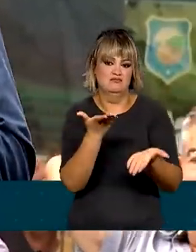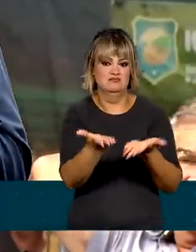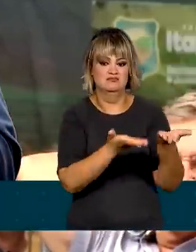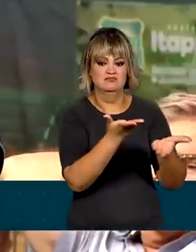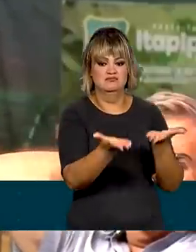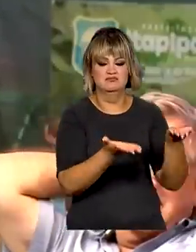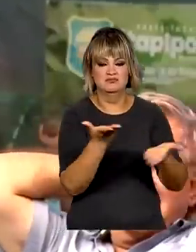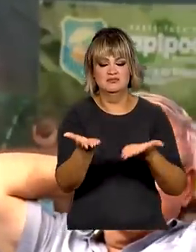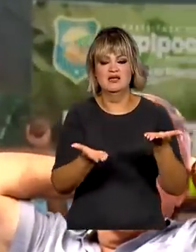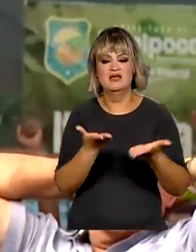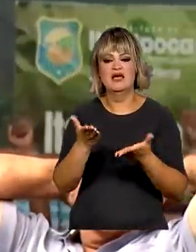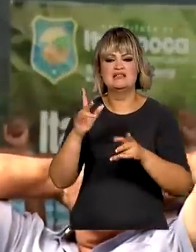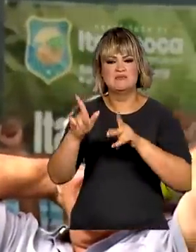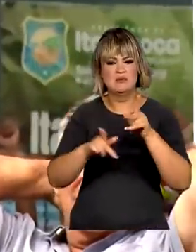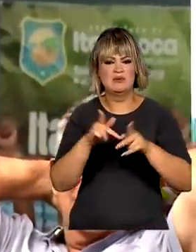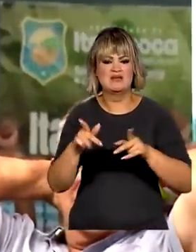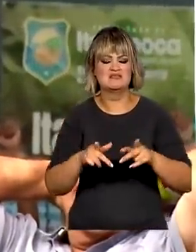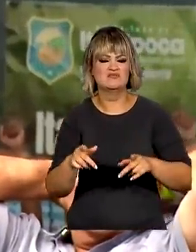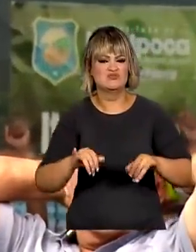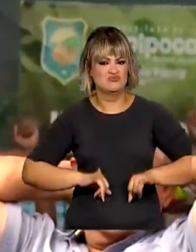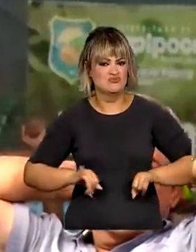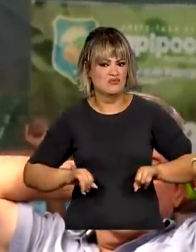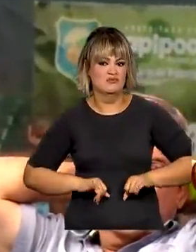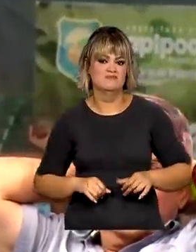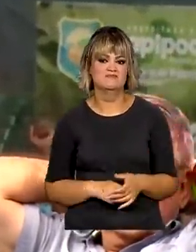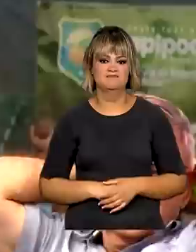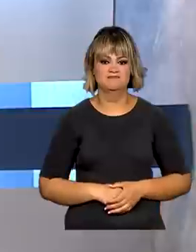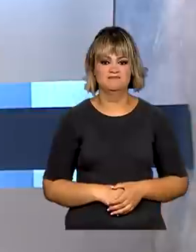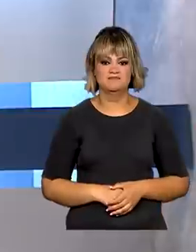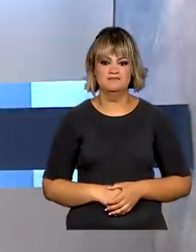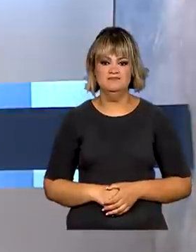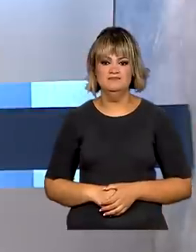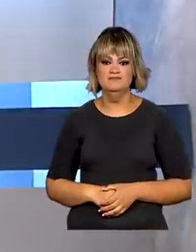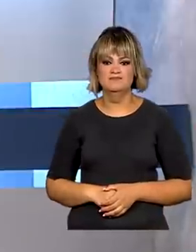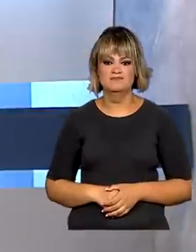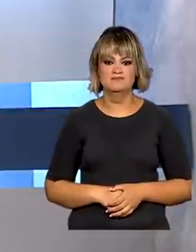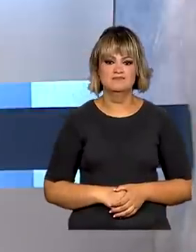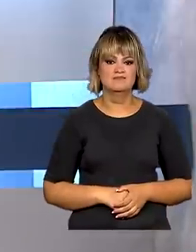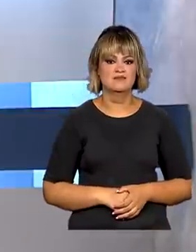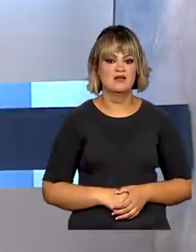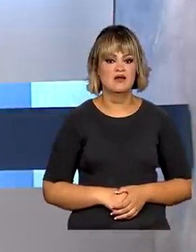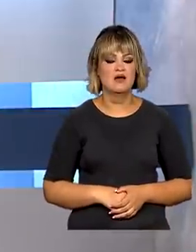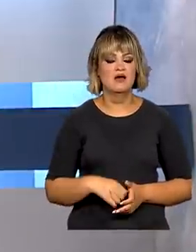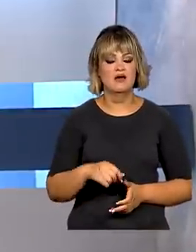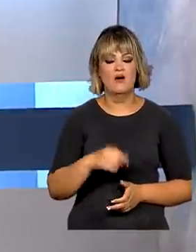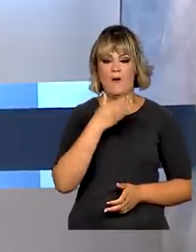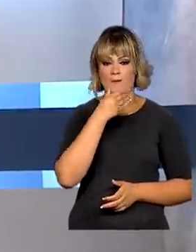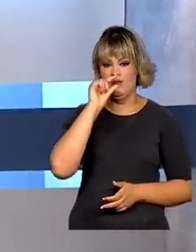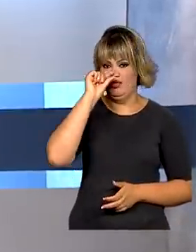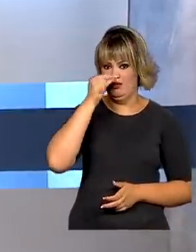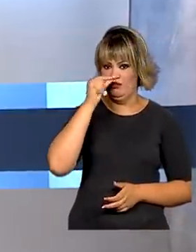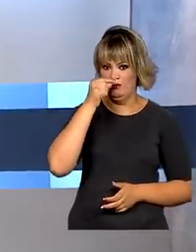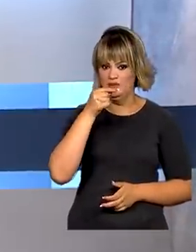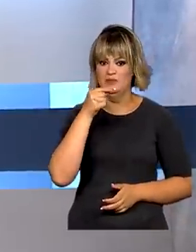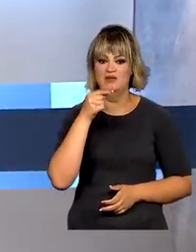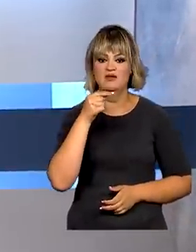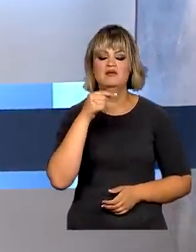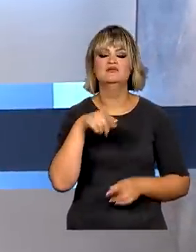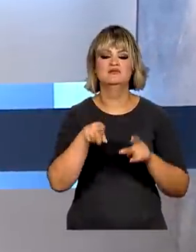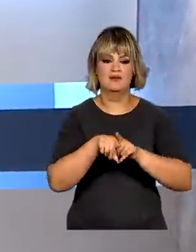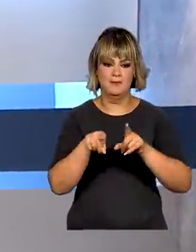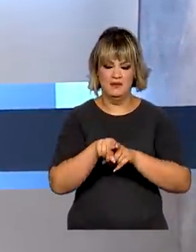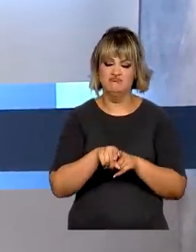ao povo que é tão esquecido nesse país. E o vice-presidente eleito, Geraldo Alckmin,